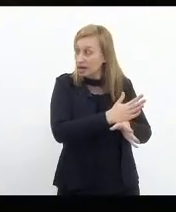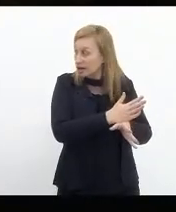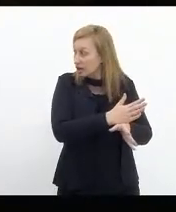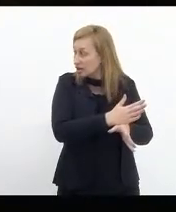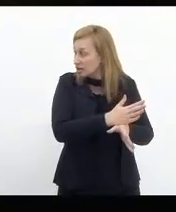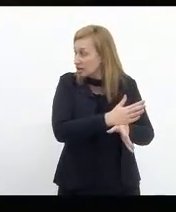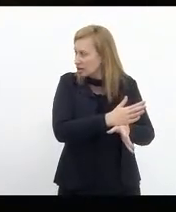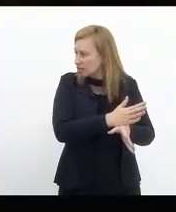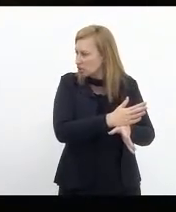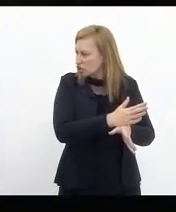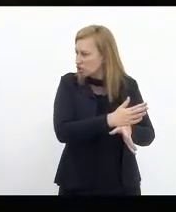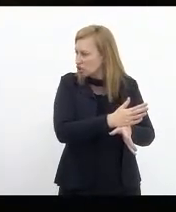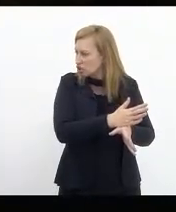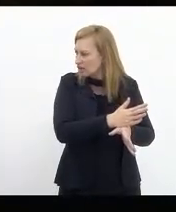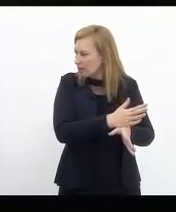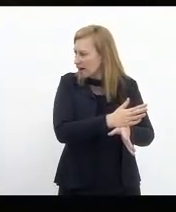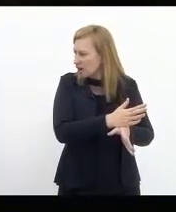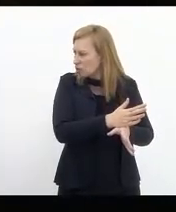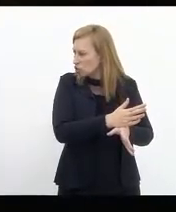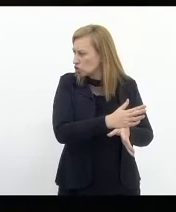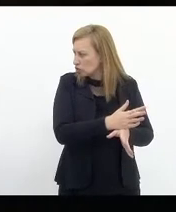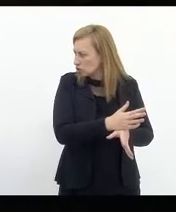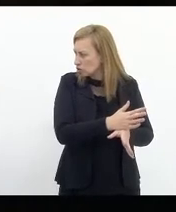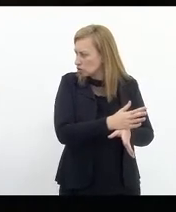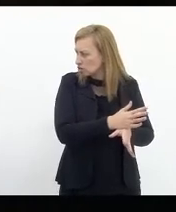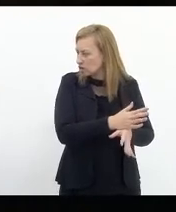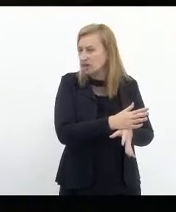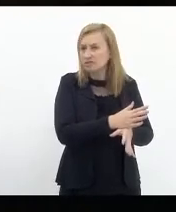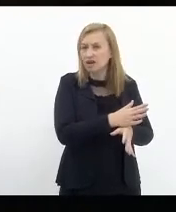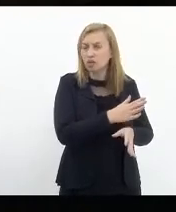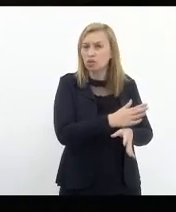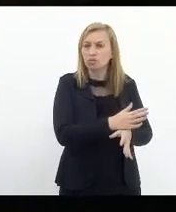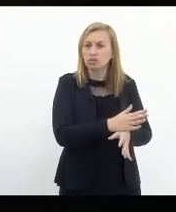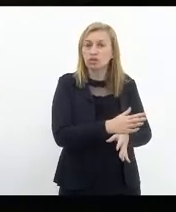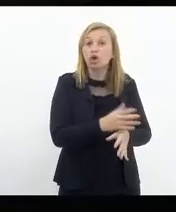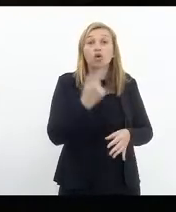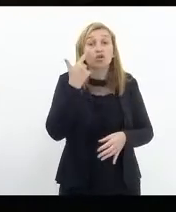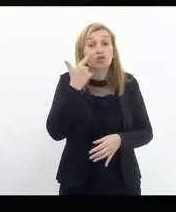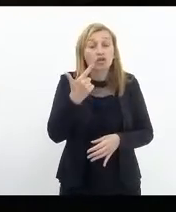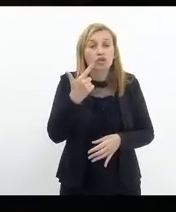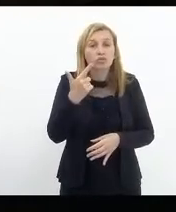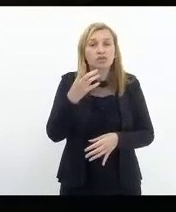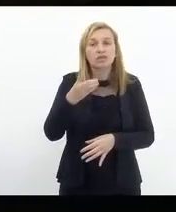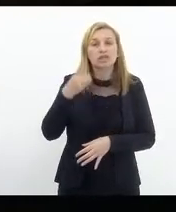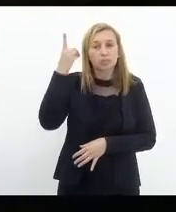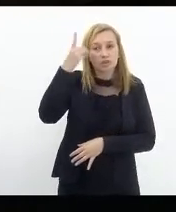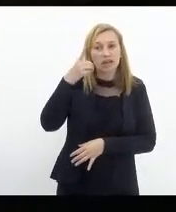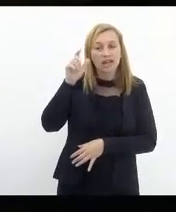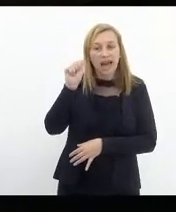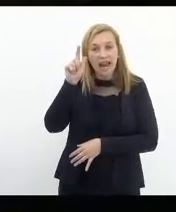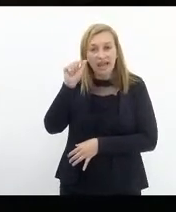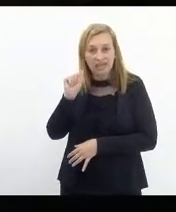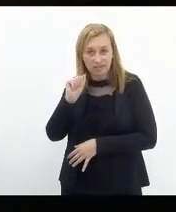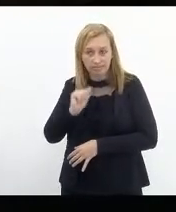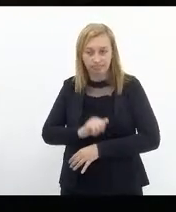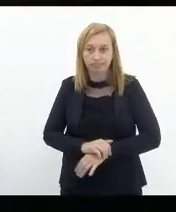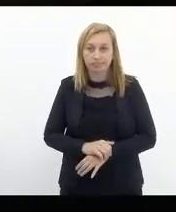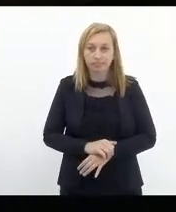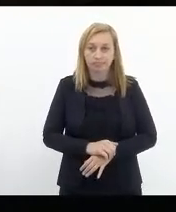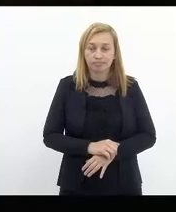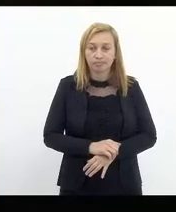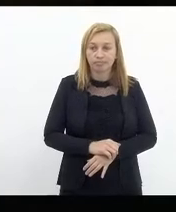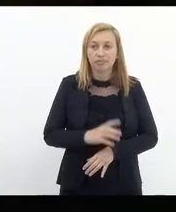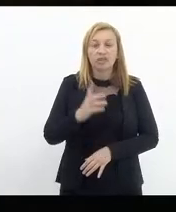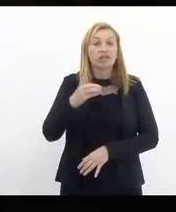pública. E o que que nós temos visto, nobre deputada Lana Passos, e nobre